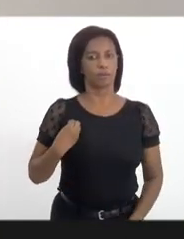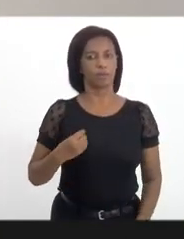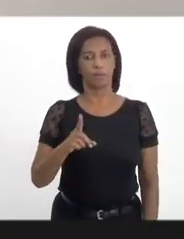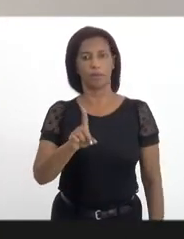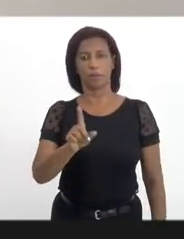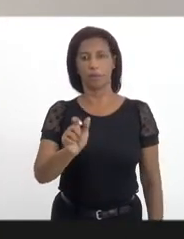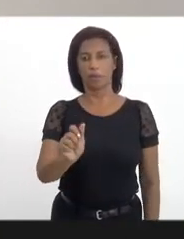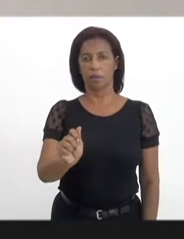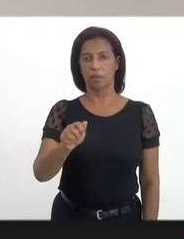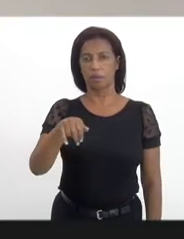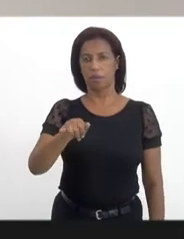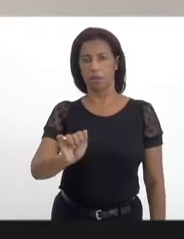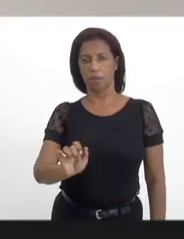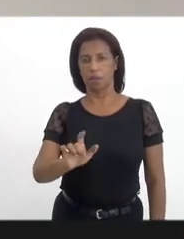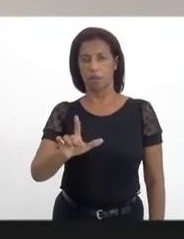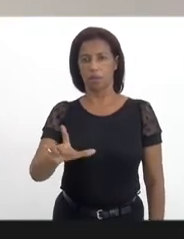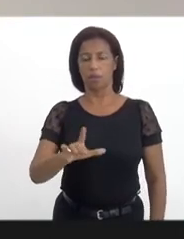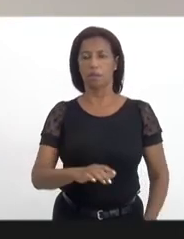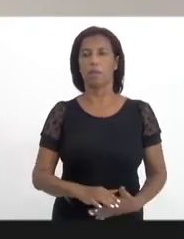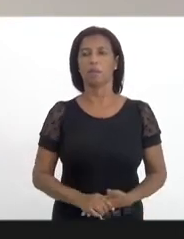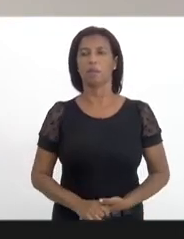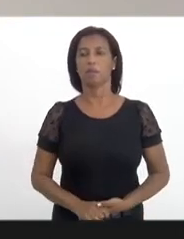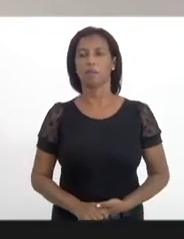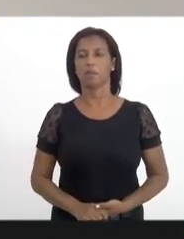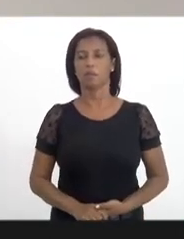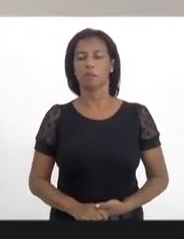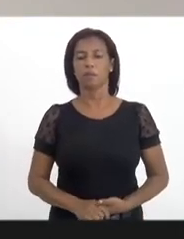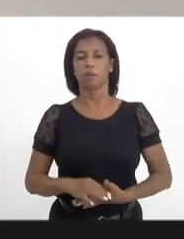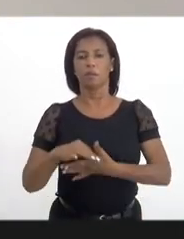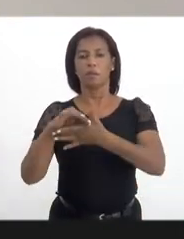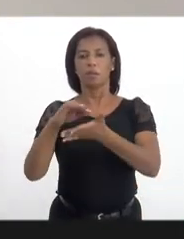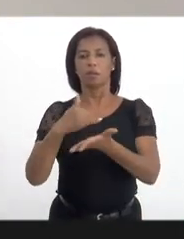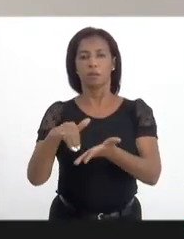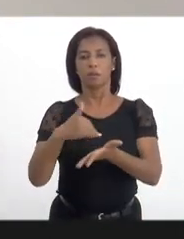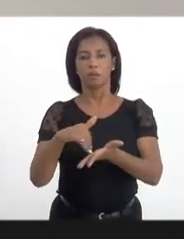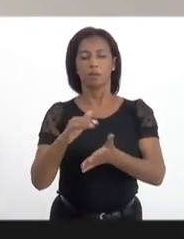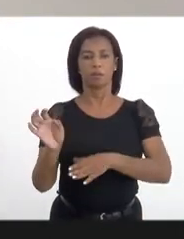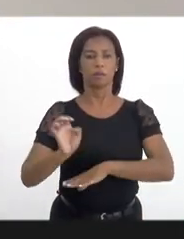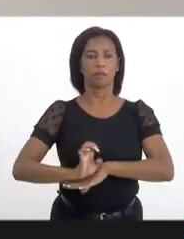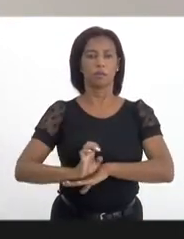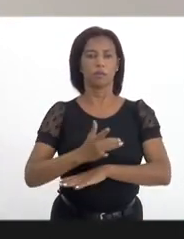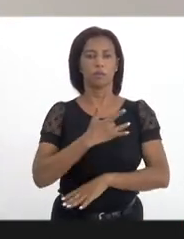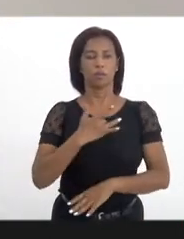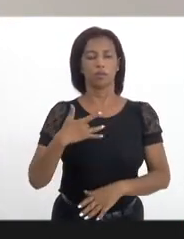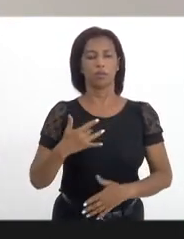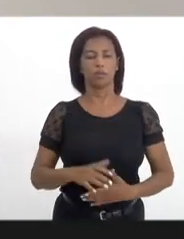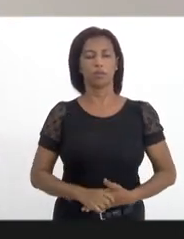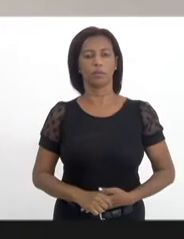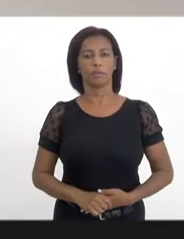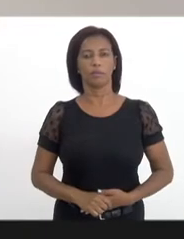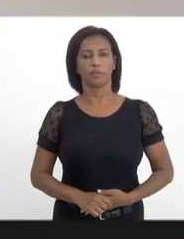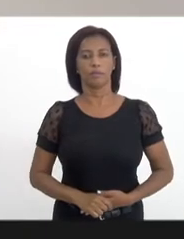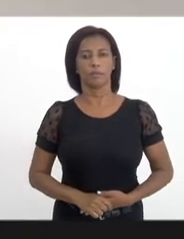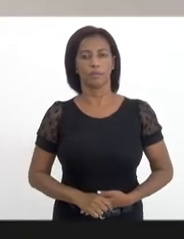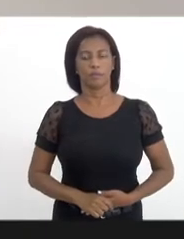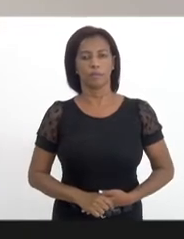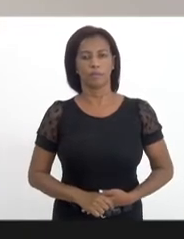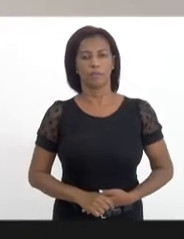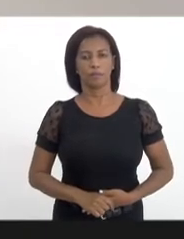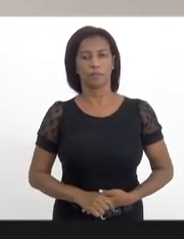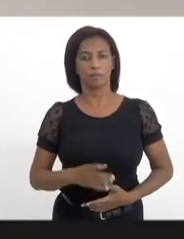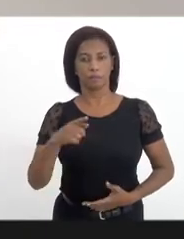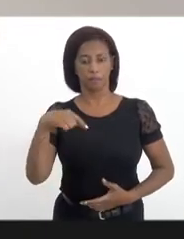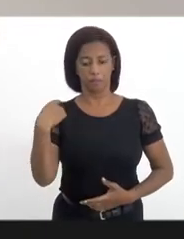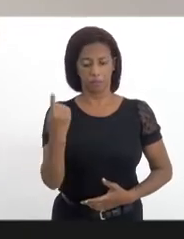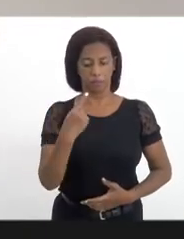Eliar, representante da Secretaria do Estado de Saúde. Na